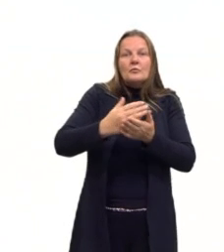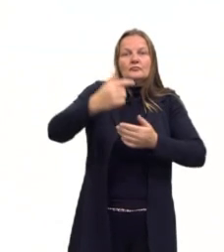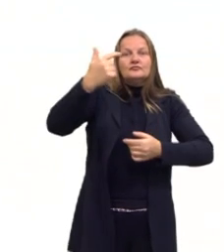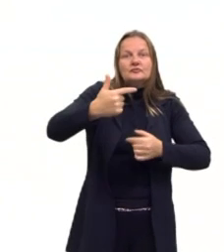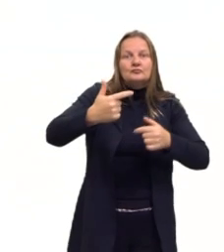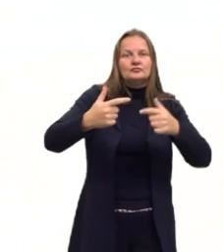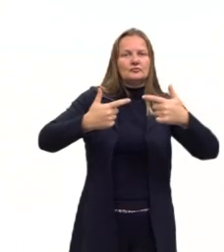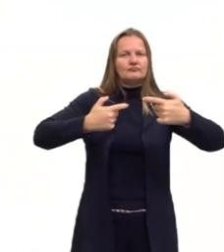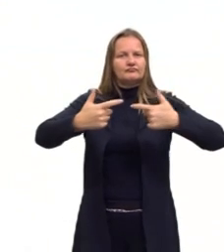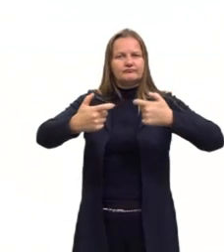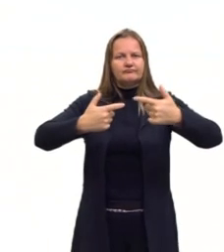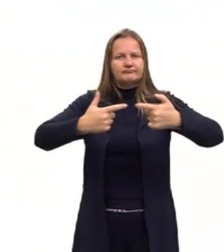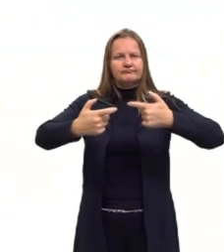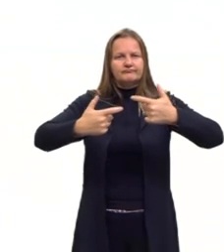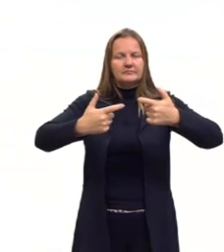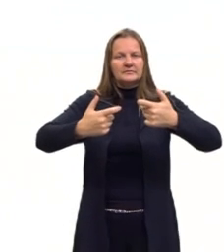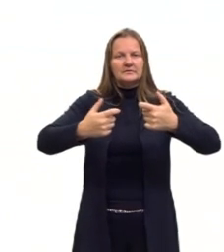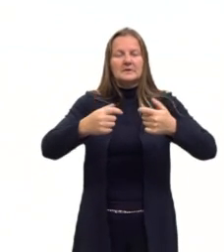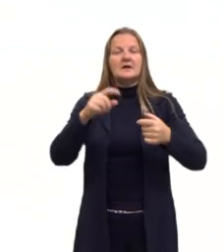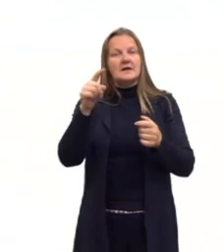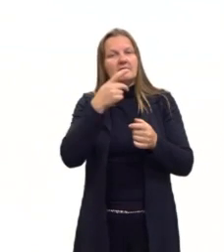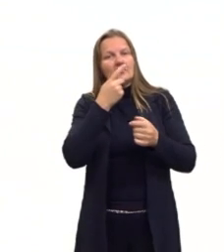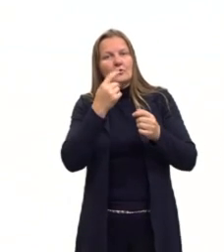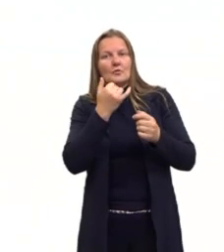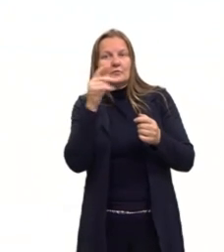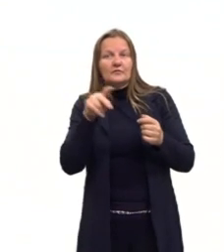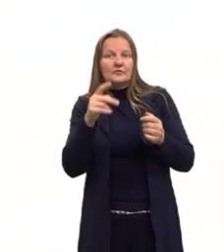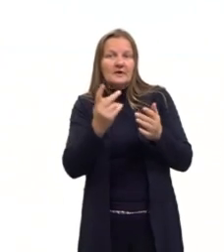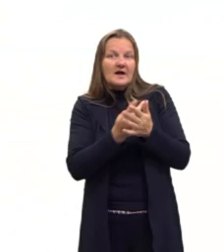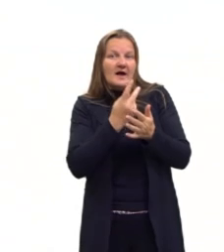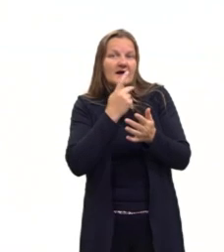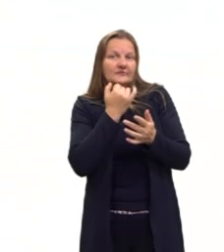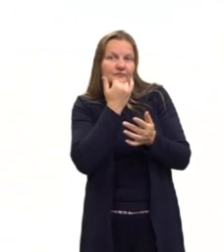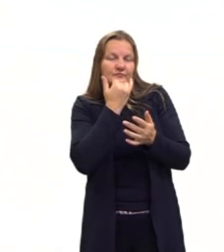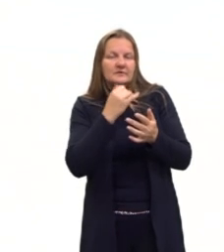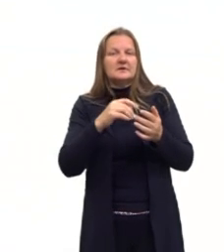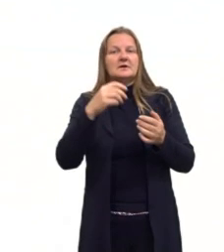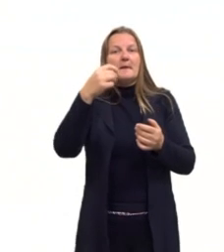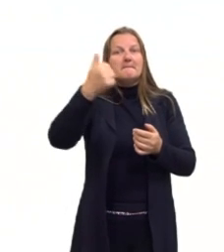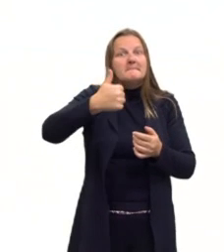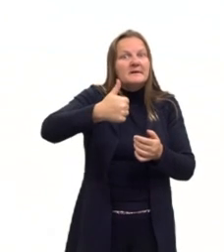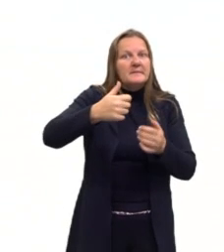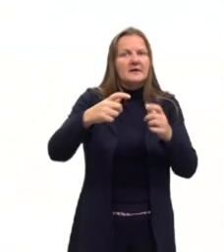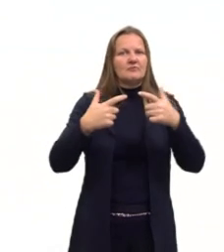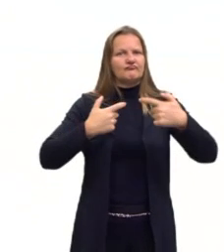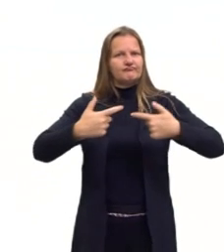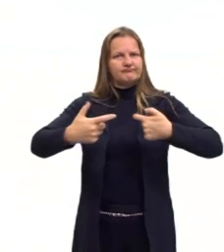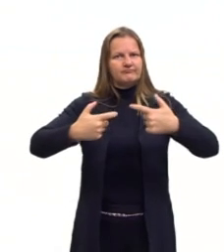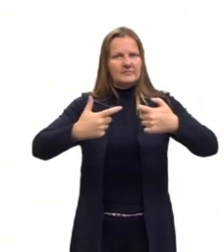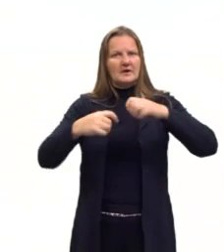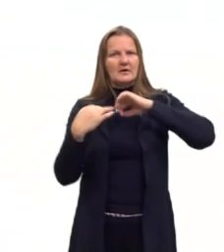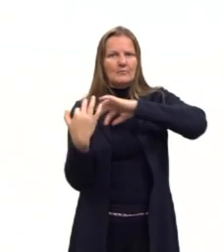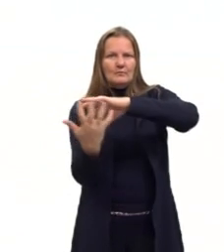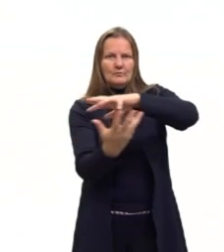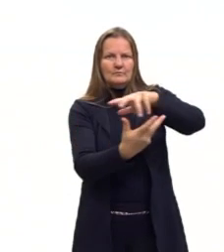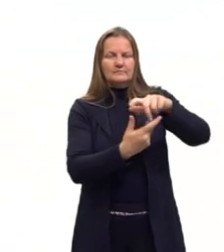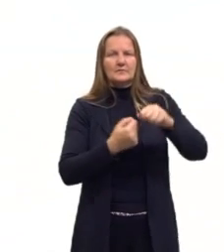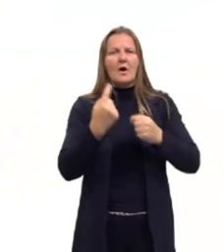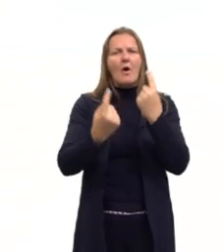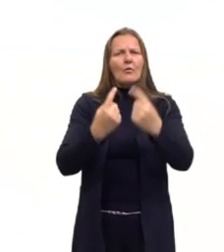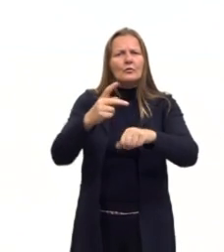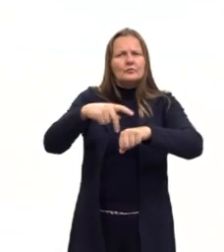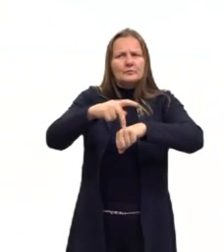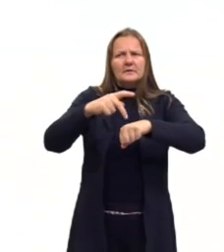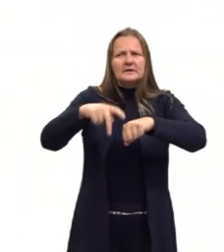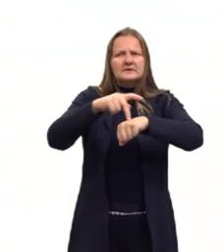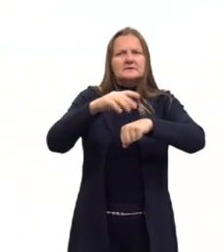Guerra Mundial, desculpa, na Primeira Guerra Mundial, tá? Olha só o que que acontece. Nós temos, então, alguns países mais